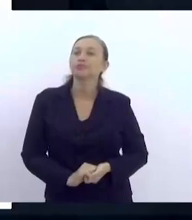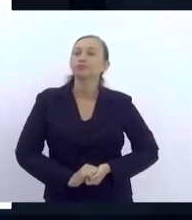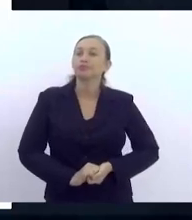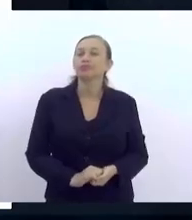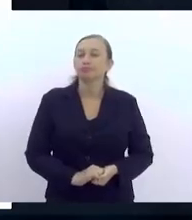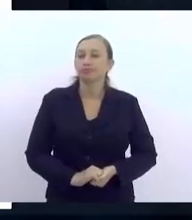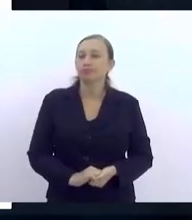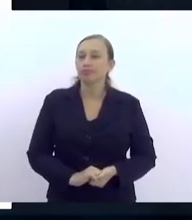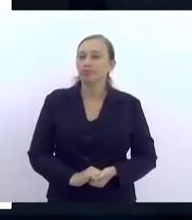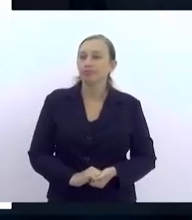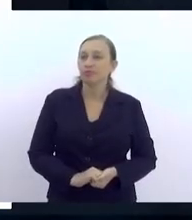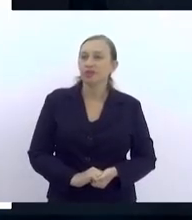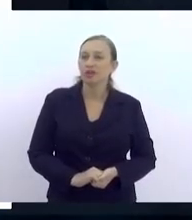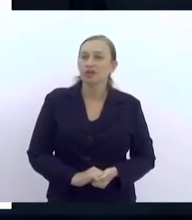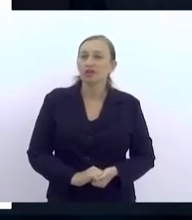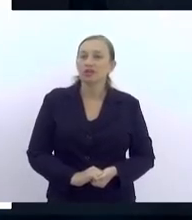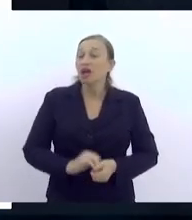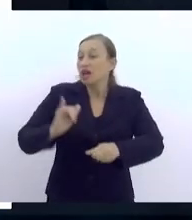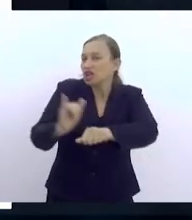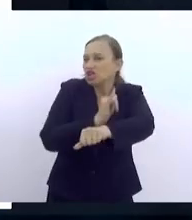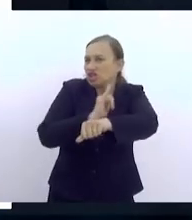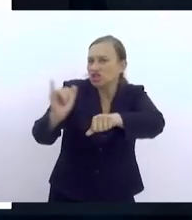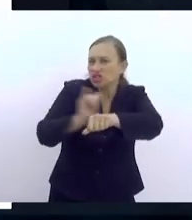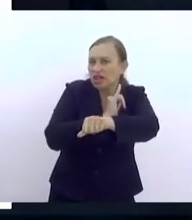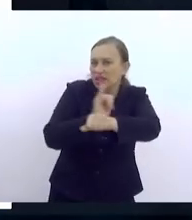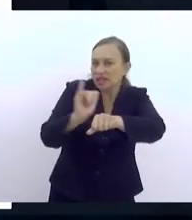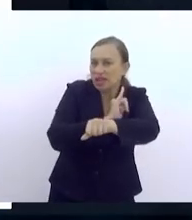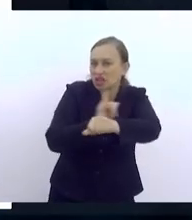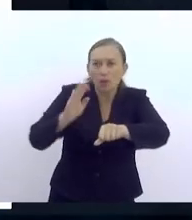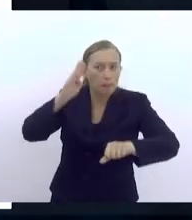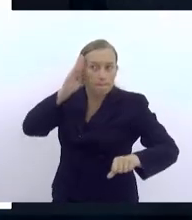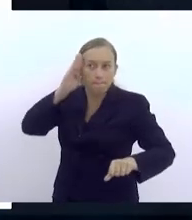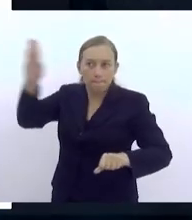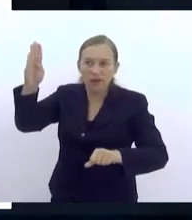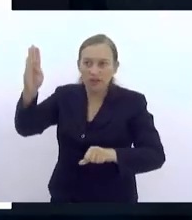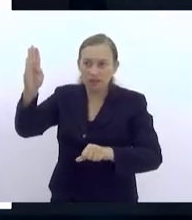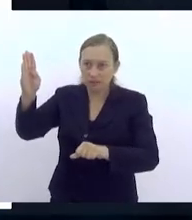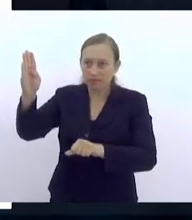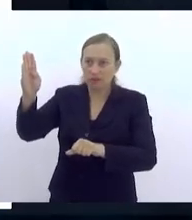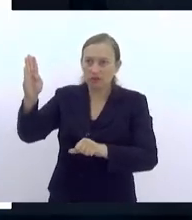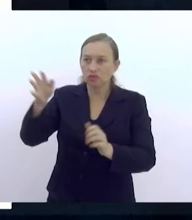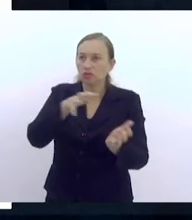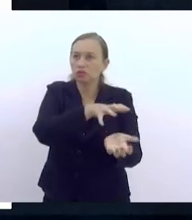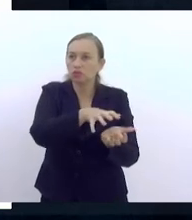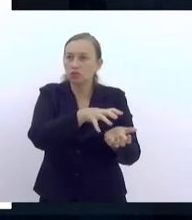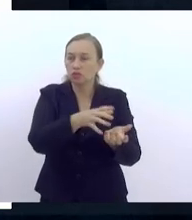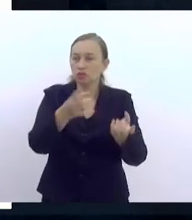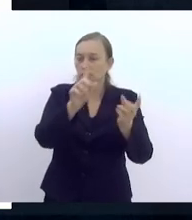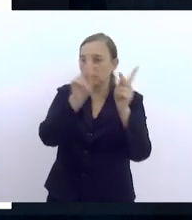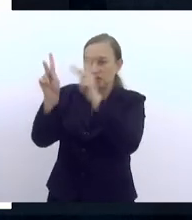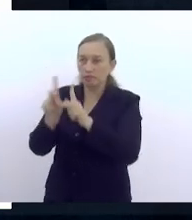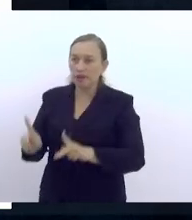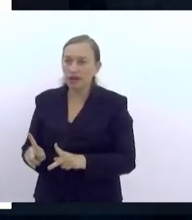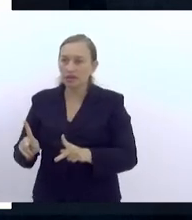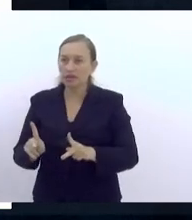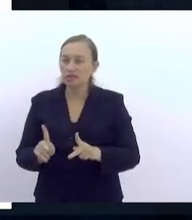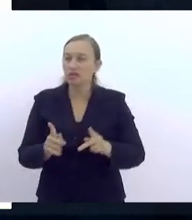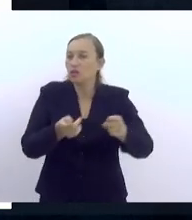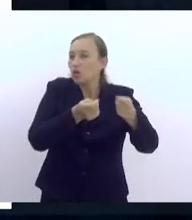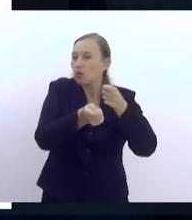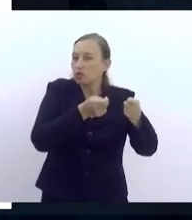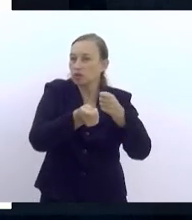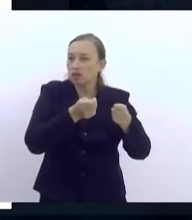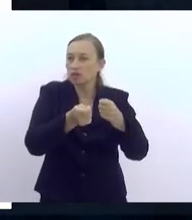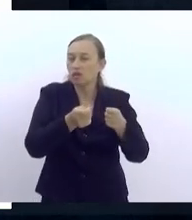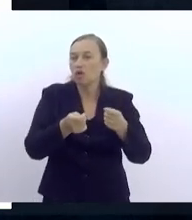E essas são as estratégias centrais dessa perspectiva de cultura de paz. Mediação de conflitos e comunicação